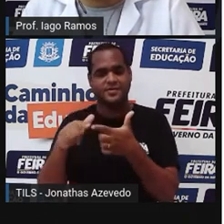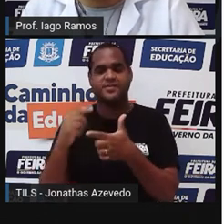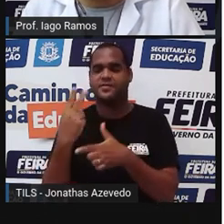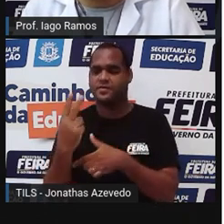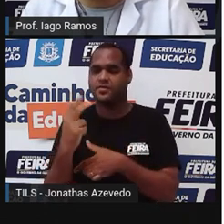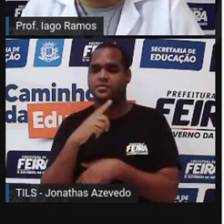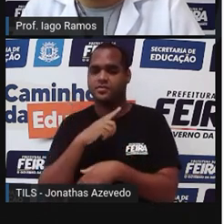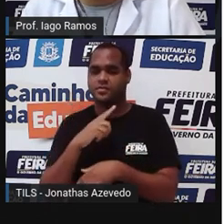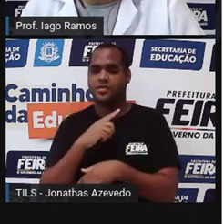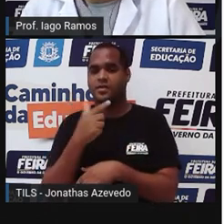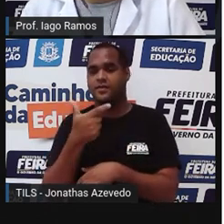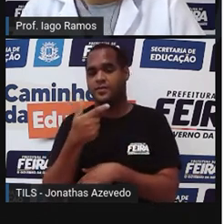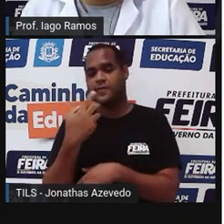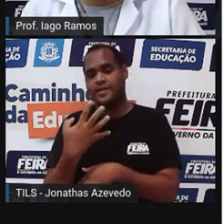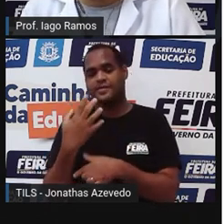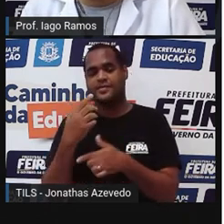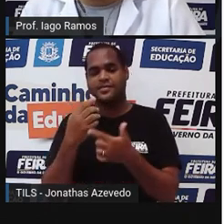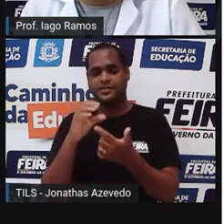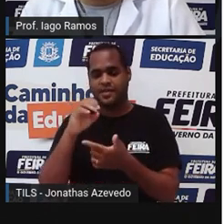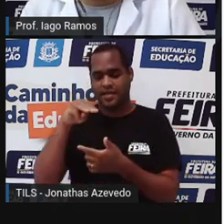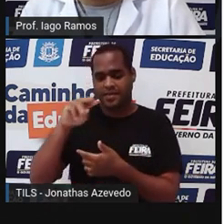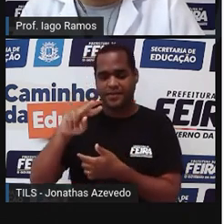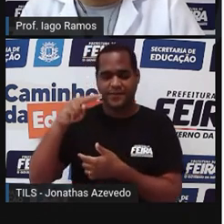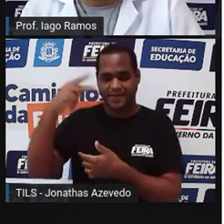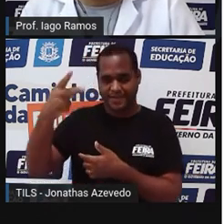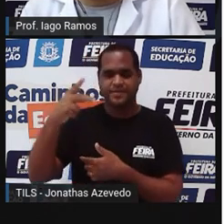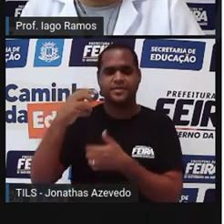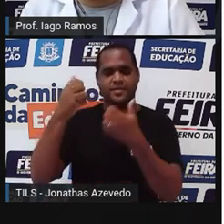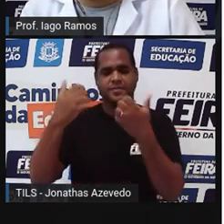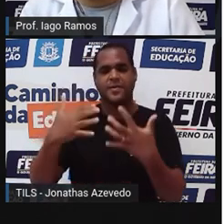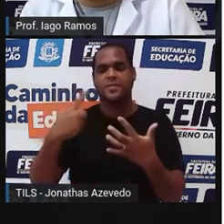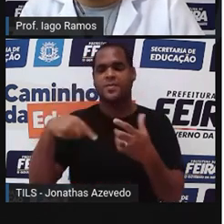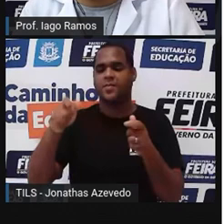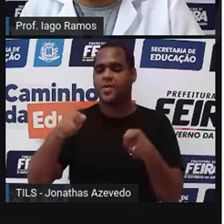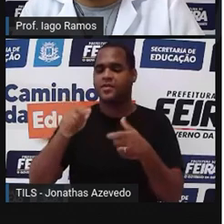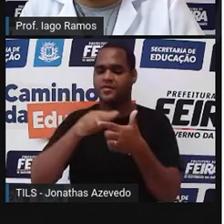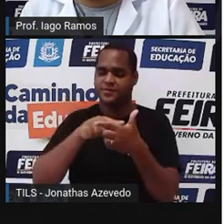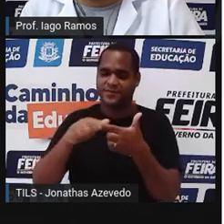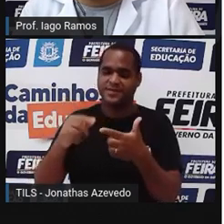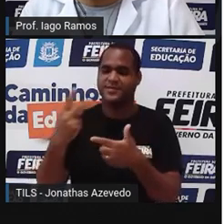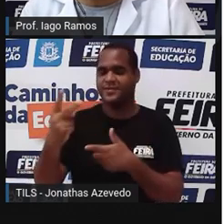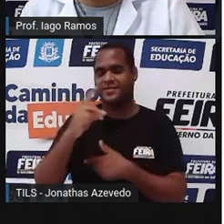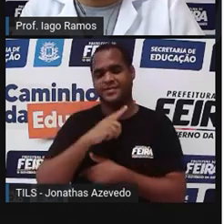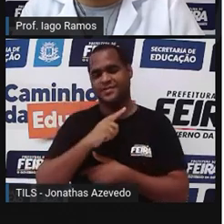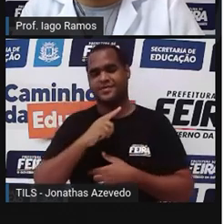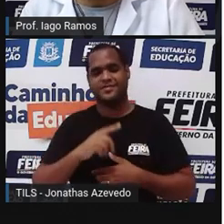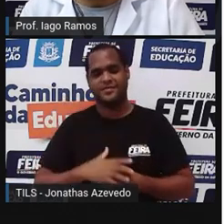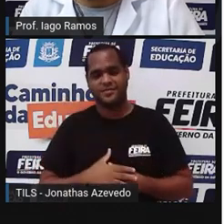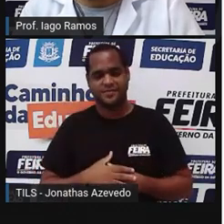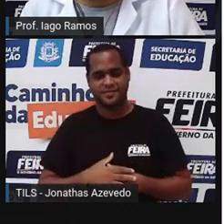centímetros quadrados. Depois é só a gente dividir por 2. Tá bom?